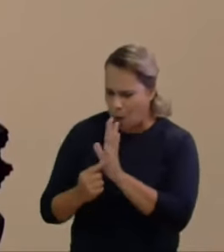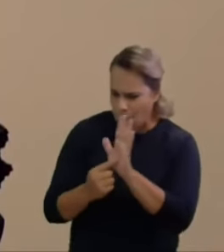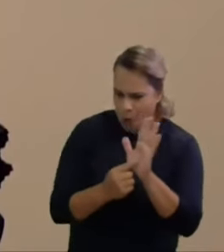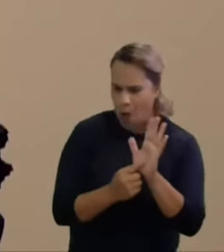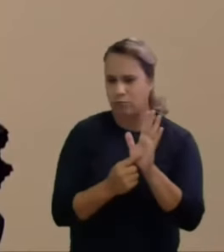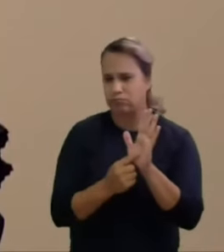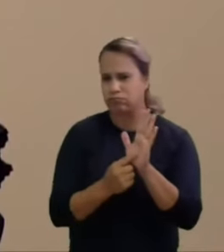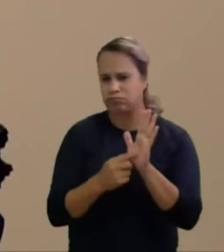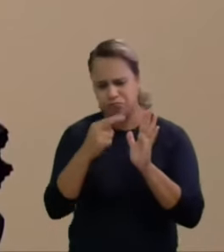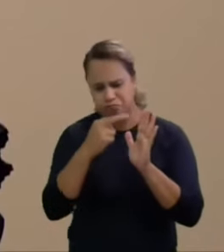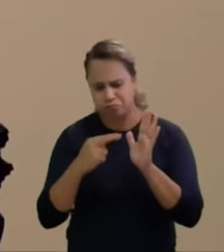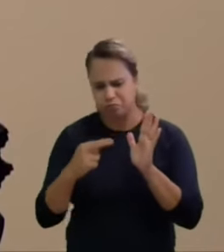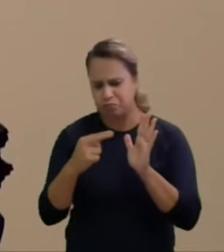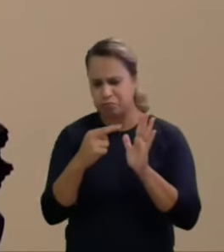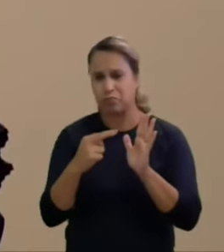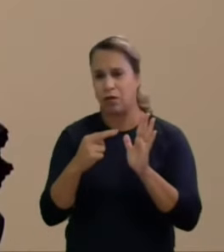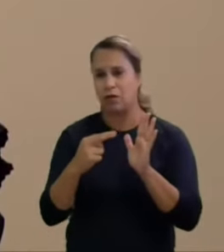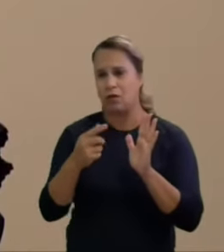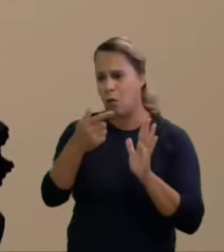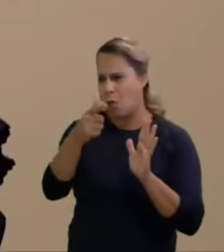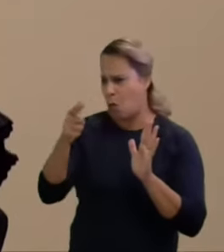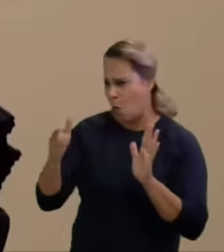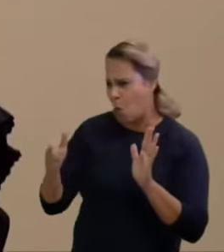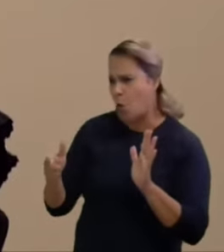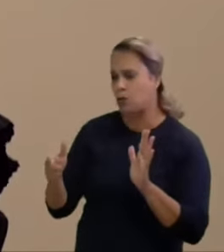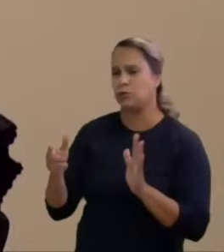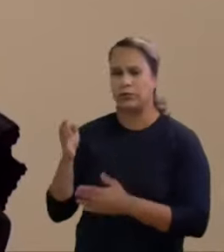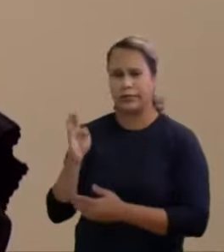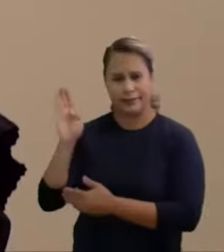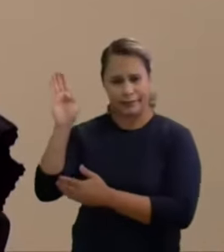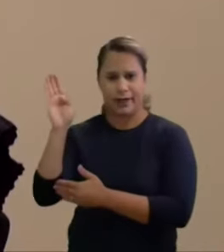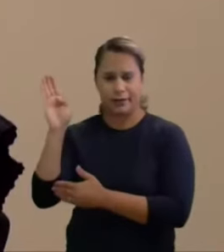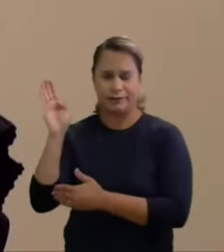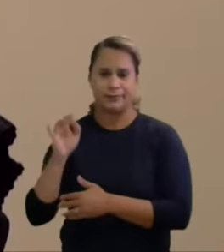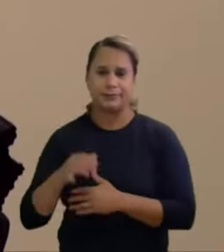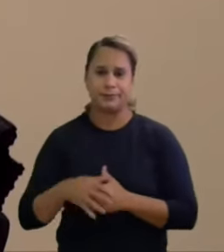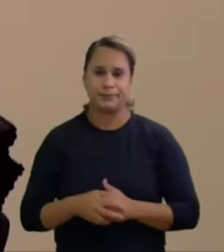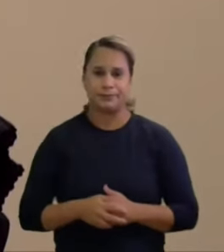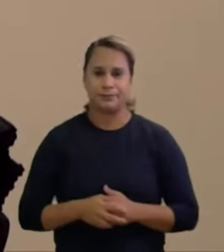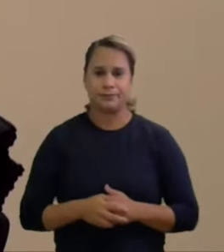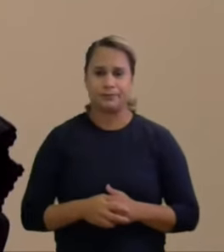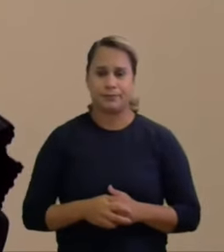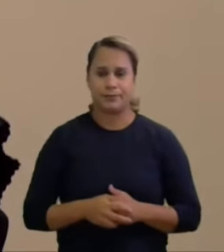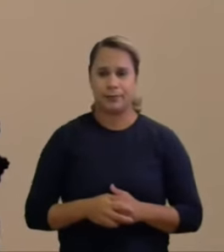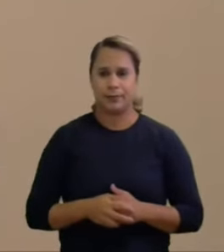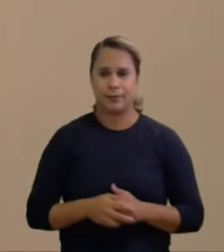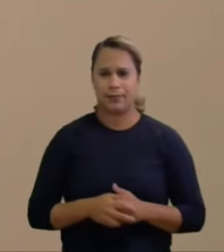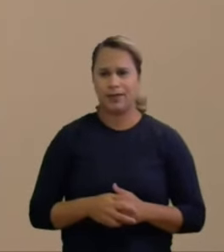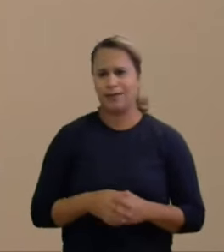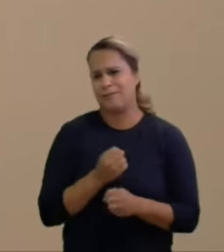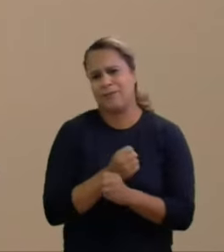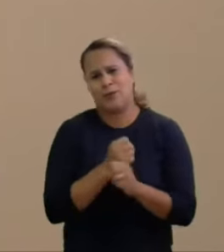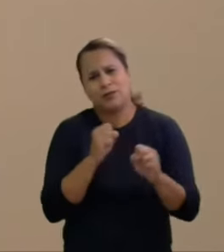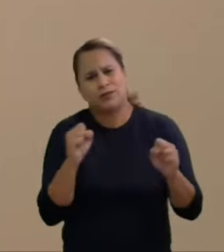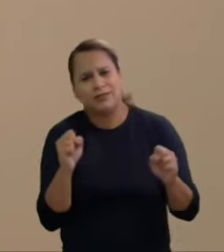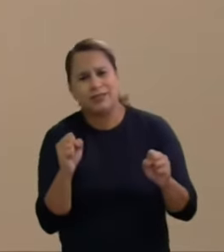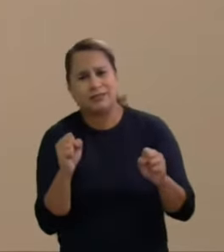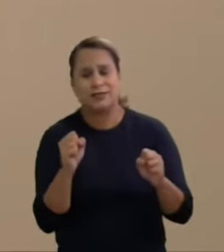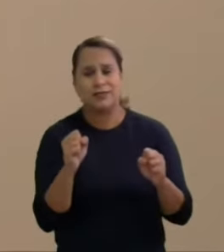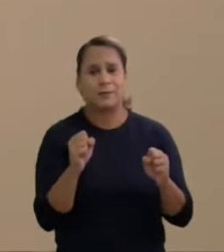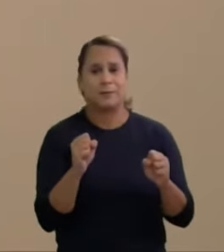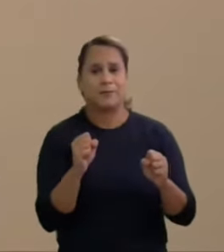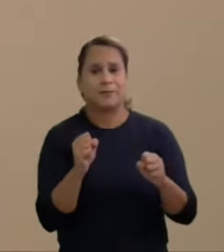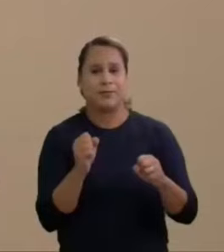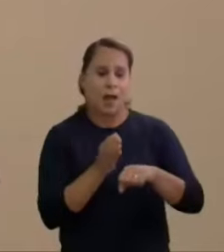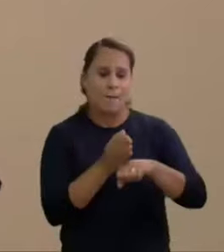da justiça eleitoral e dos outros candidatos dessa forma. E também é impossível aplicar um critério pretendido pelos investigantes de que a pré-campanha atinja